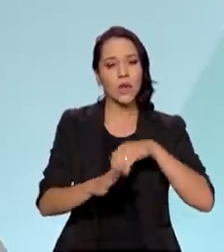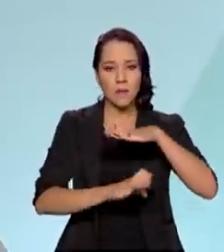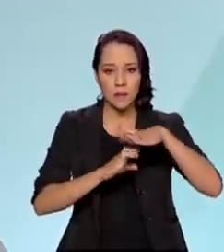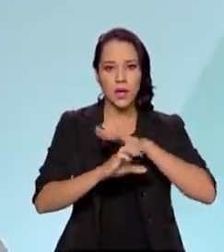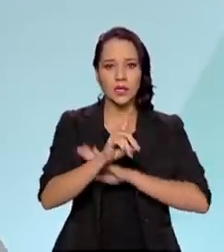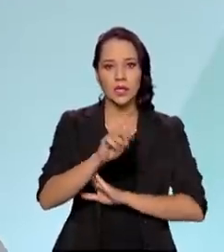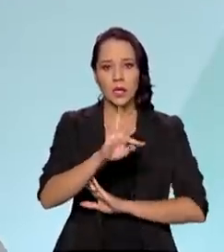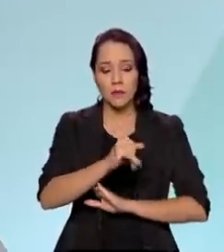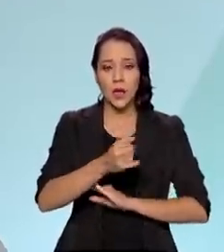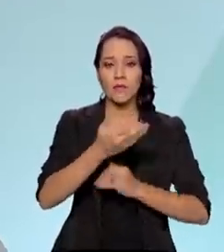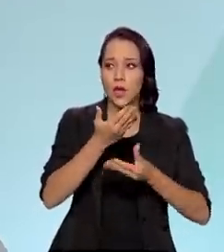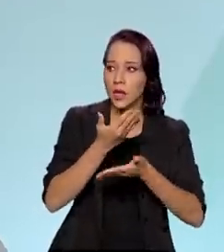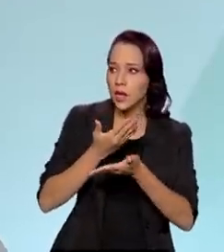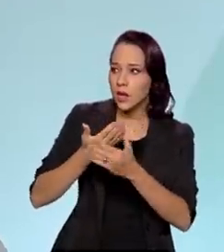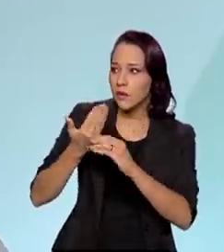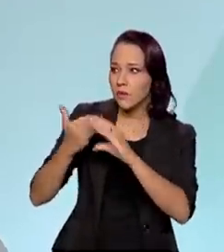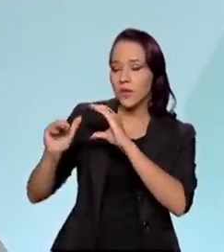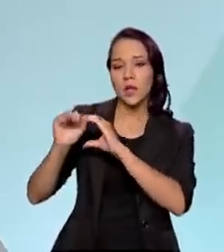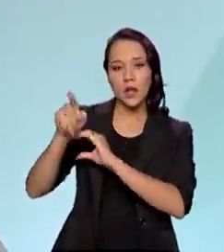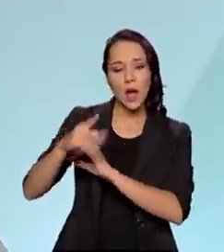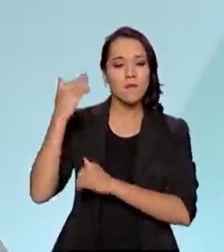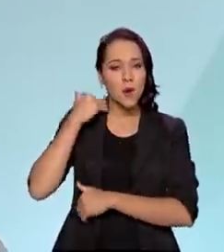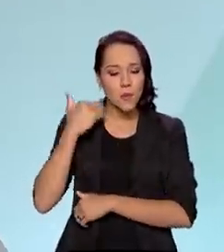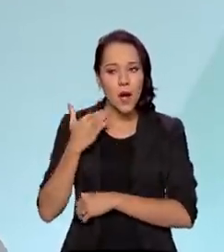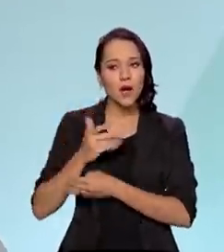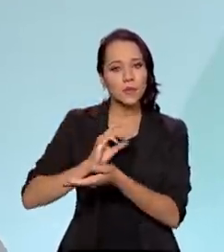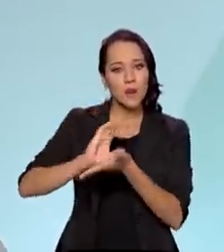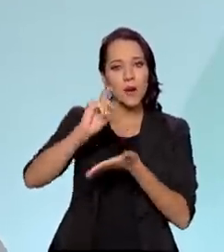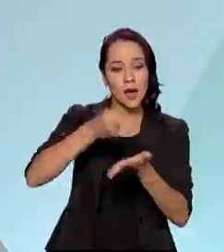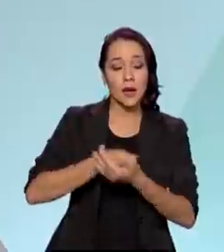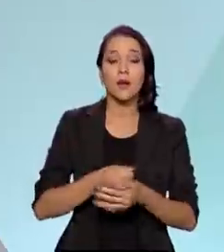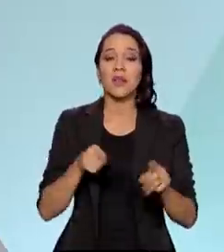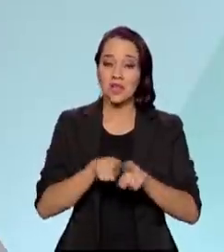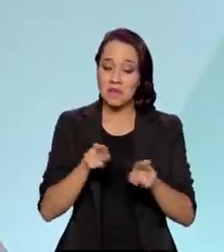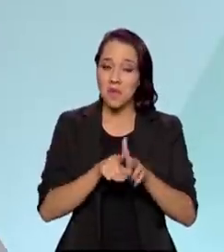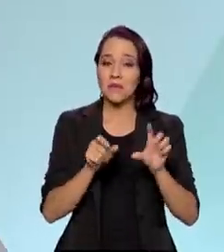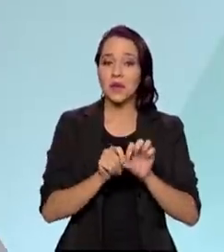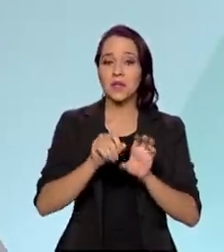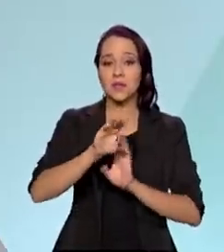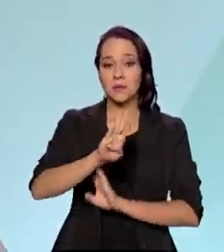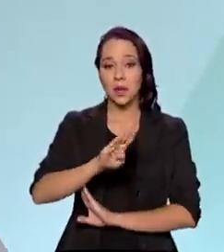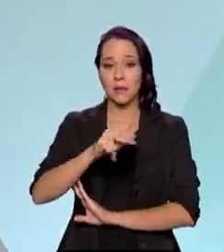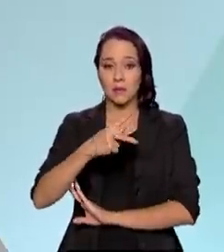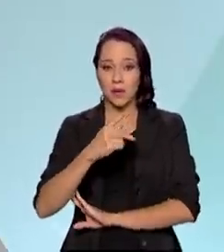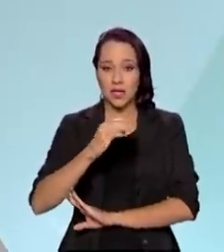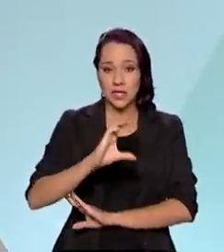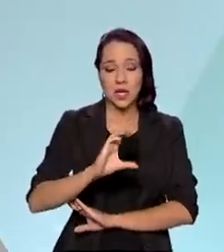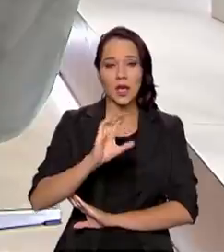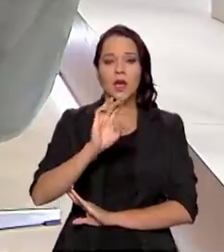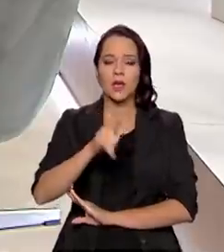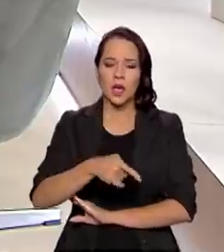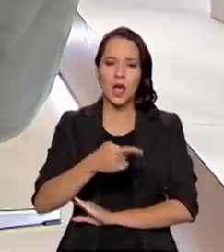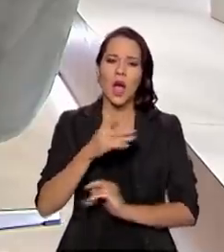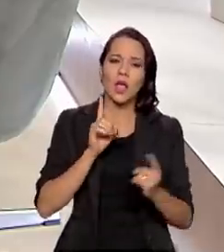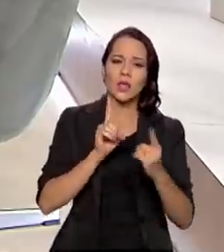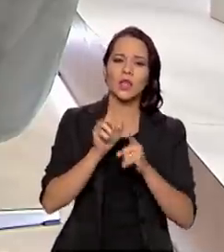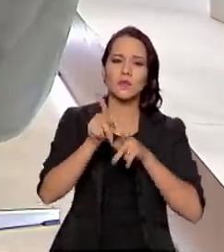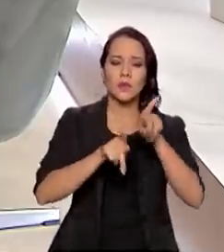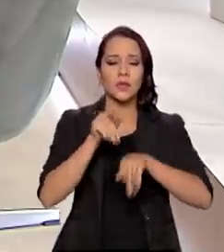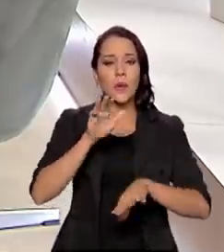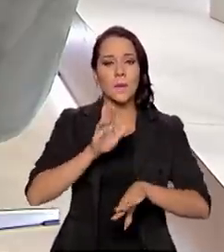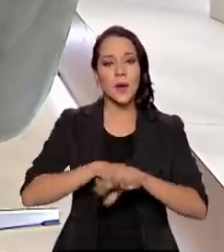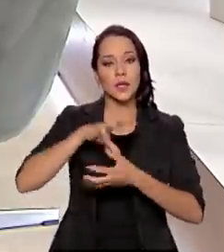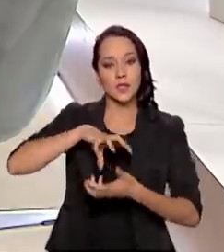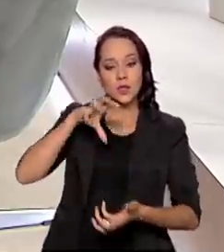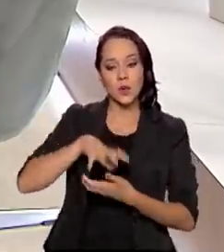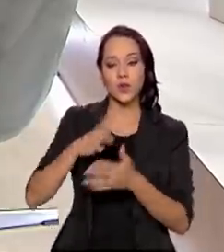também na plataforma assistencial, a Dataprev Processo BPC, que atende o público mais idoso com alguma deficiência. Então, gente está presente nas